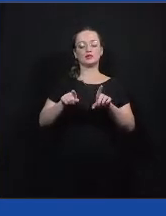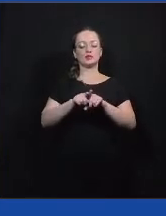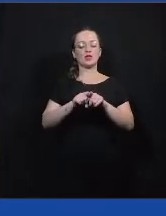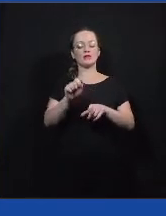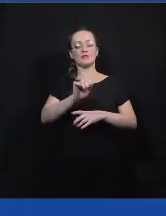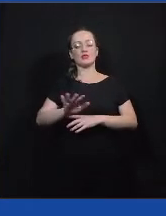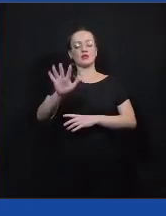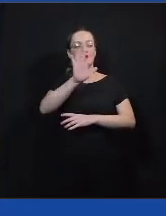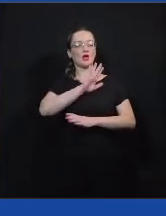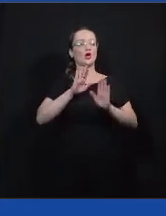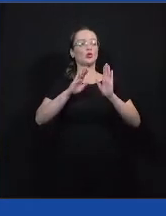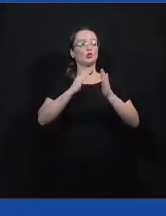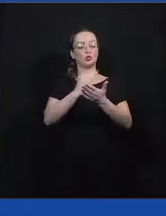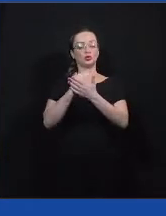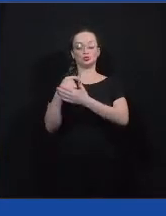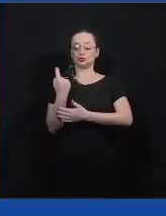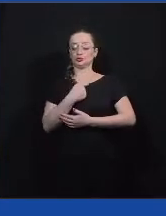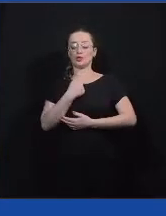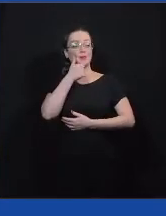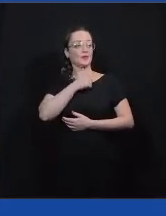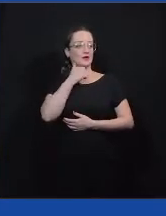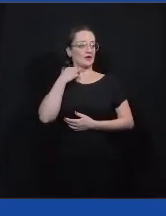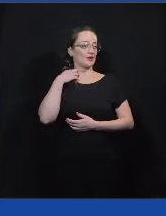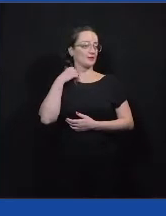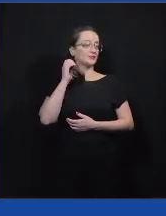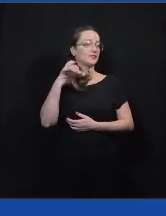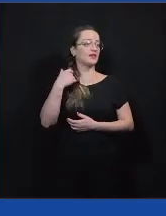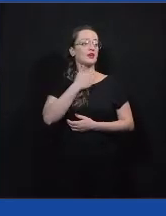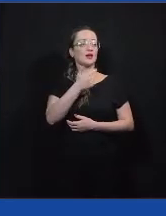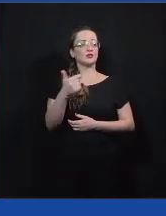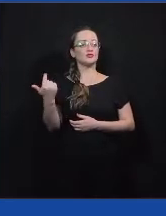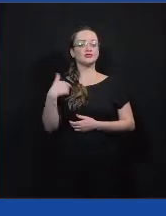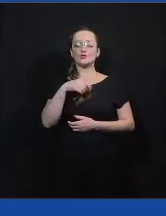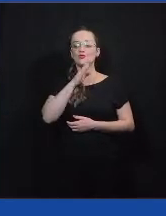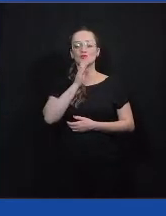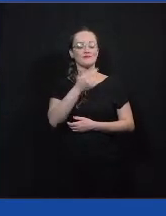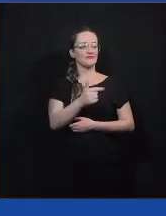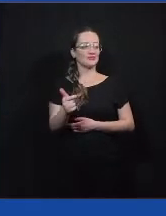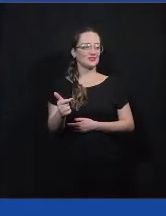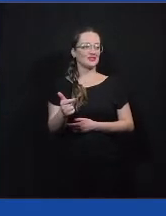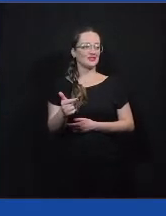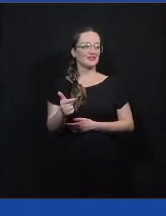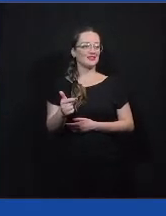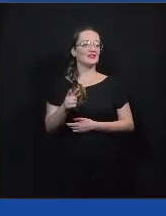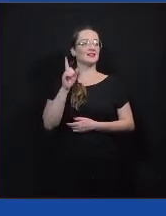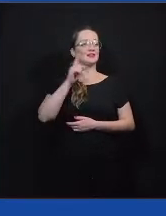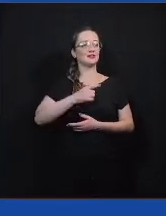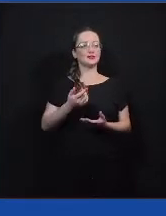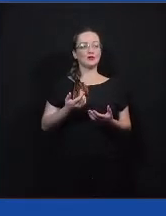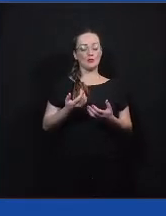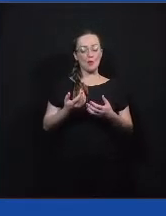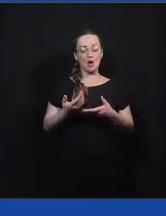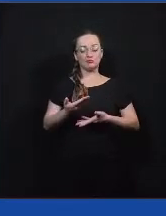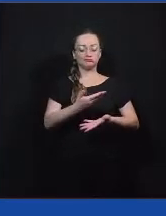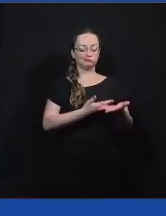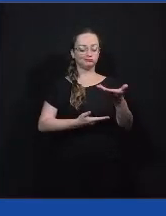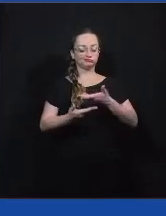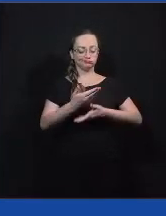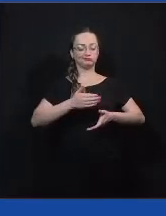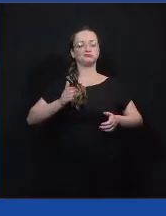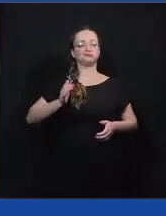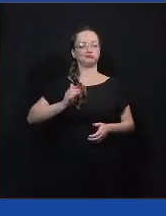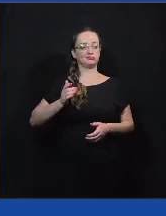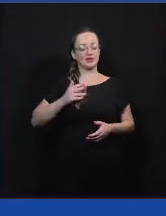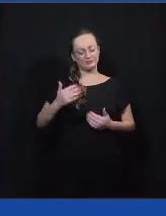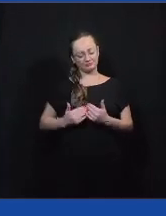ajudam a gente, que estão ali para a gente, que nós não tínhamos conhecimento. Então, foi uma troca muito rica e que vamos levar para o resto da